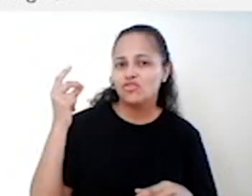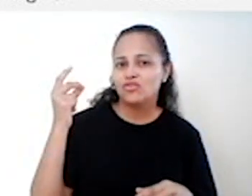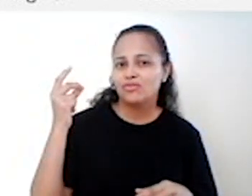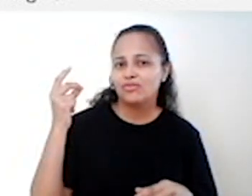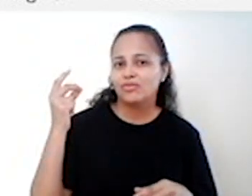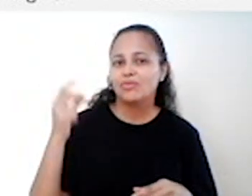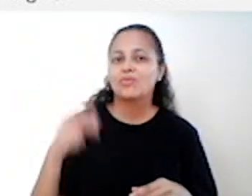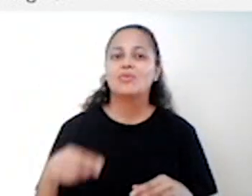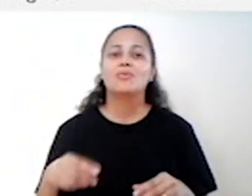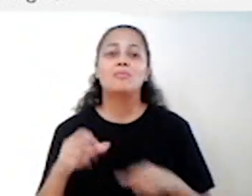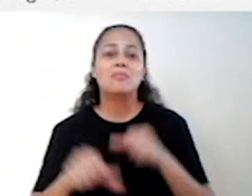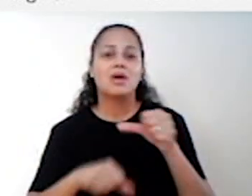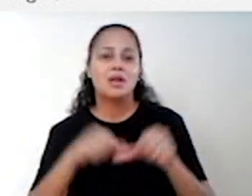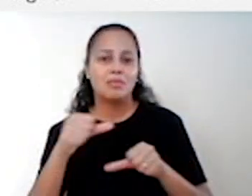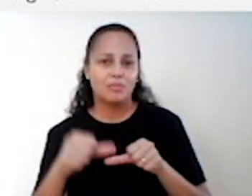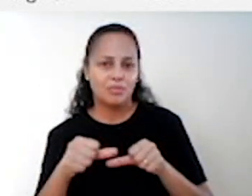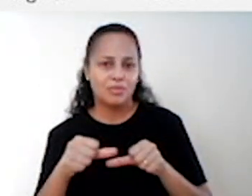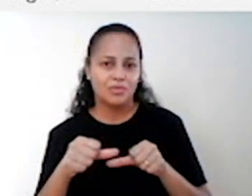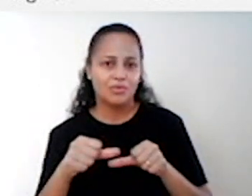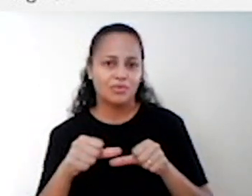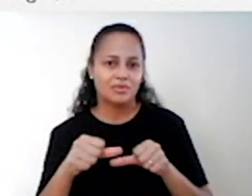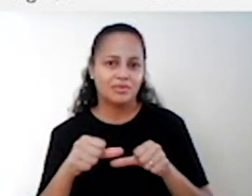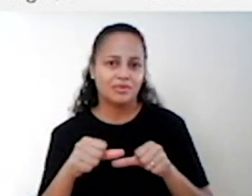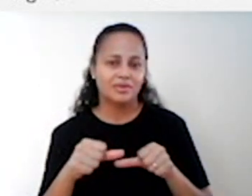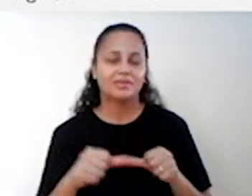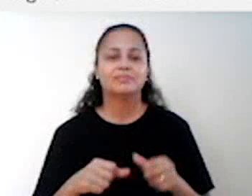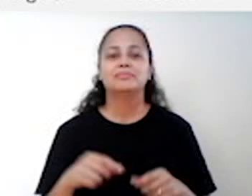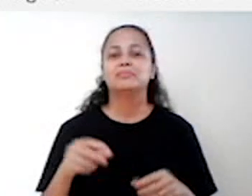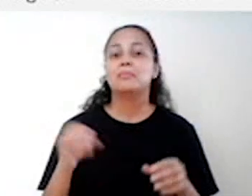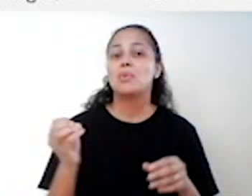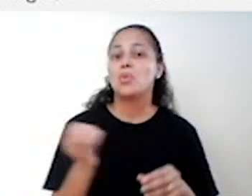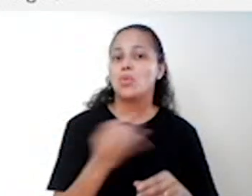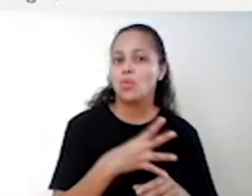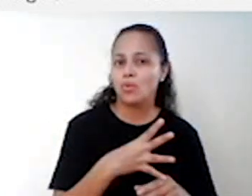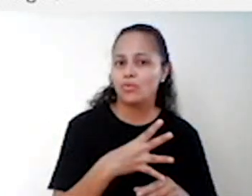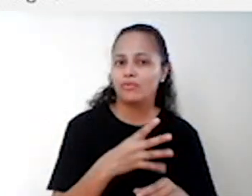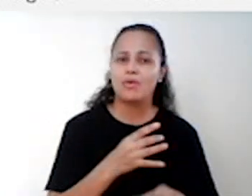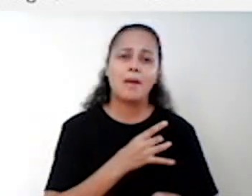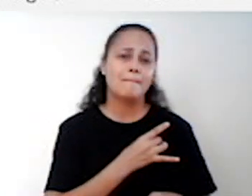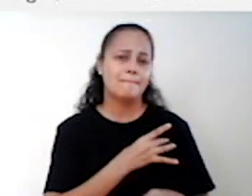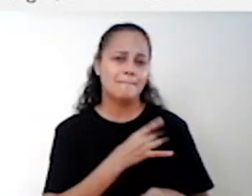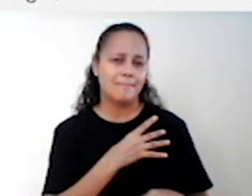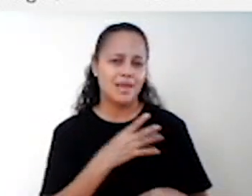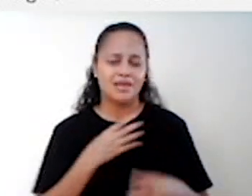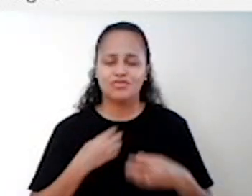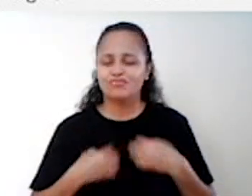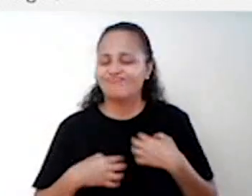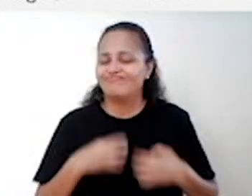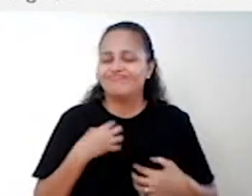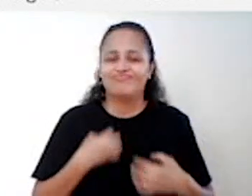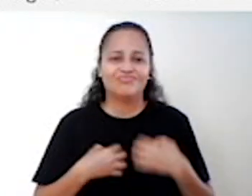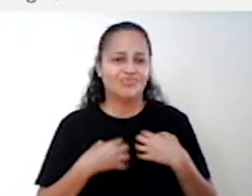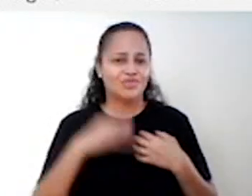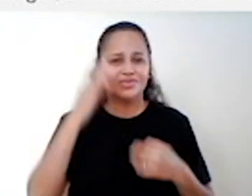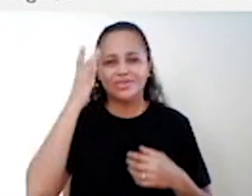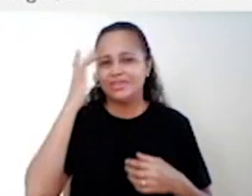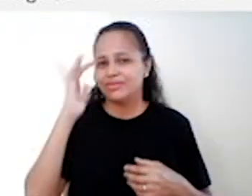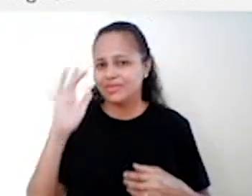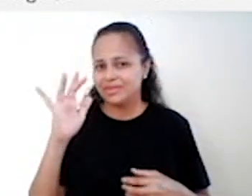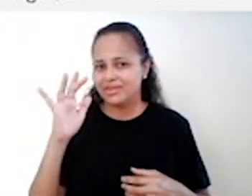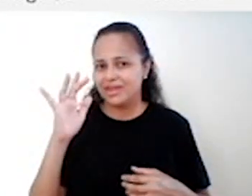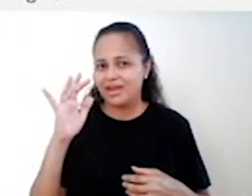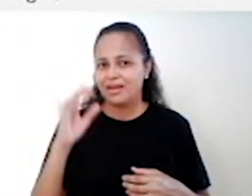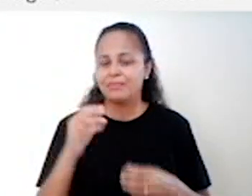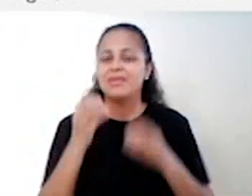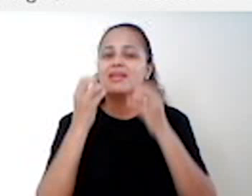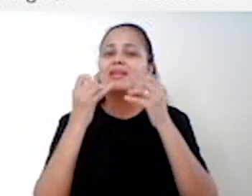construído, ou ainda o luto pela morte de alguém. Ou o medo e as angústias por algo que ele não sabe explicar. É